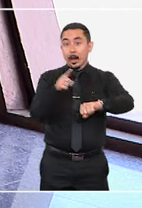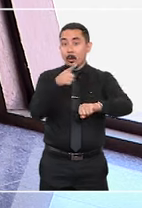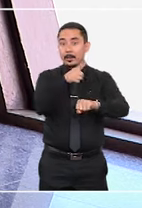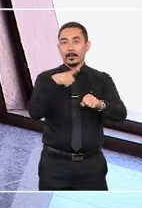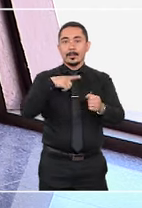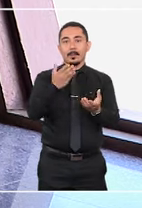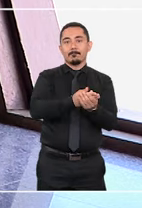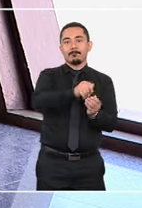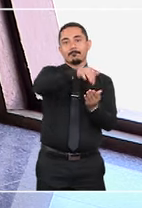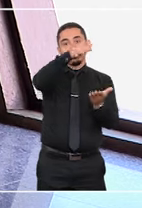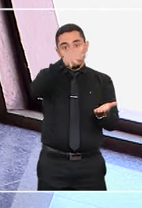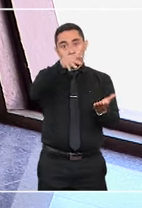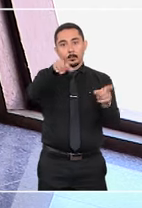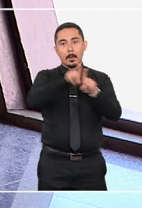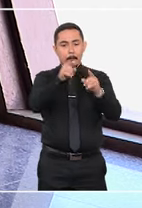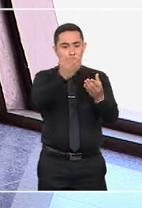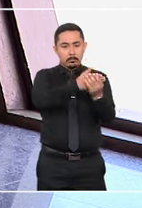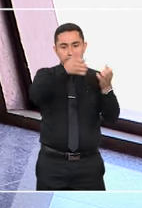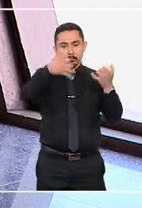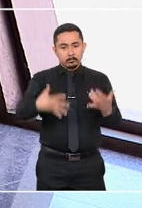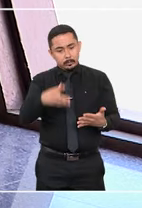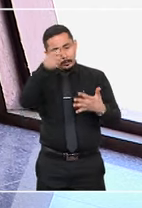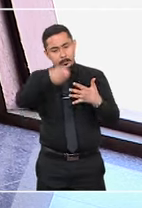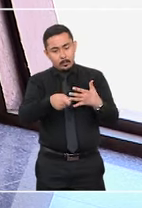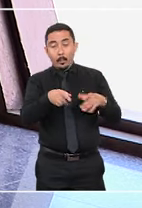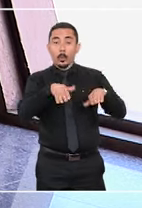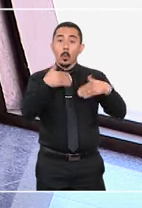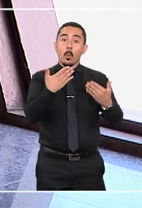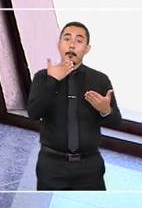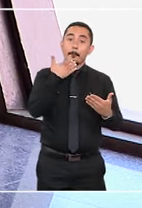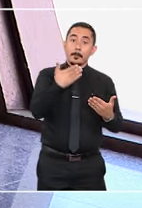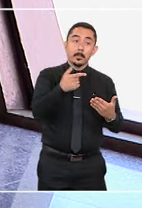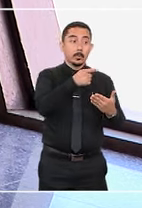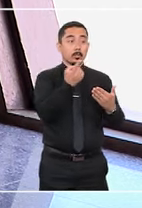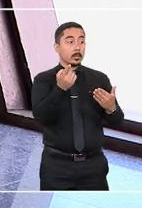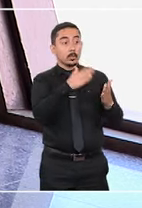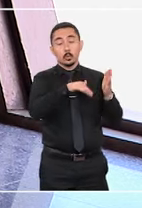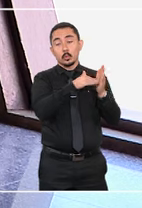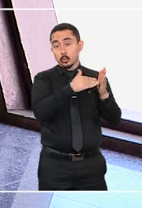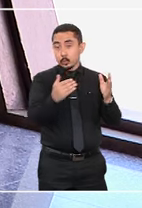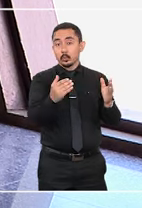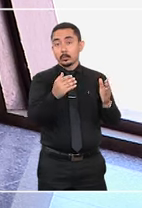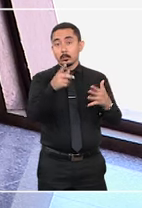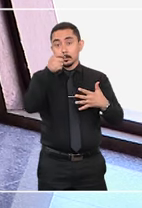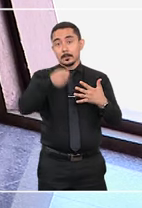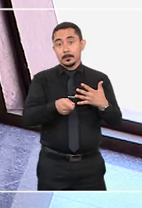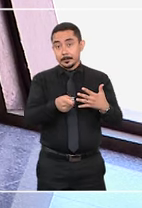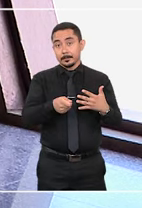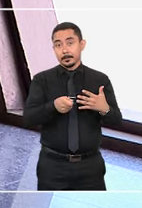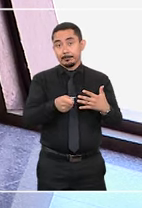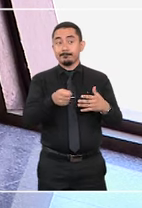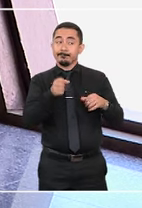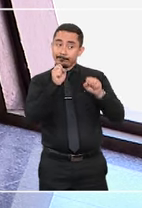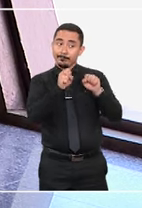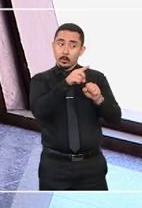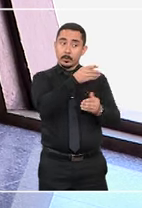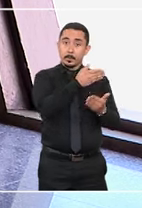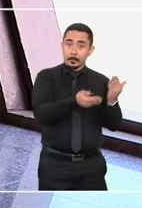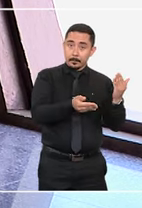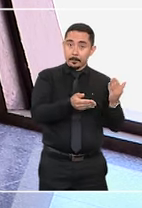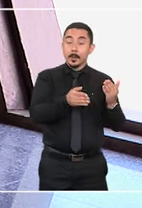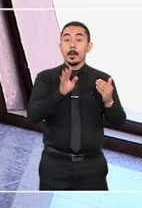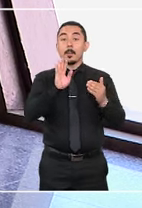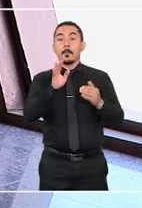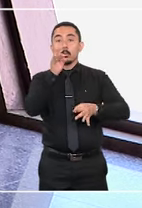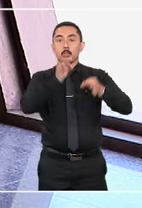apontar isso nos autos, em embargos à execução ou na impugnação ao cumprimento de sentença sob pena de preclusão. O